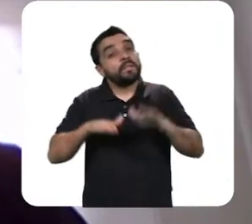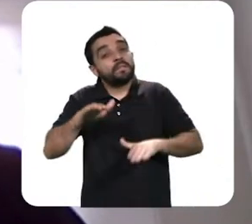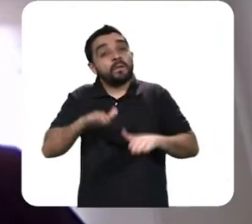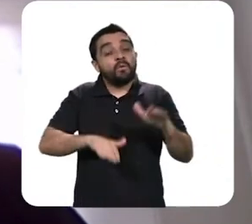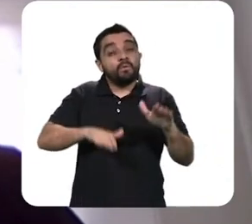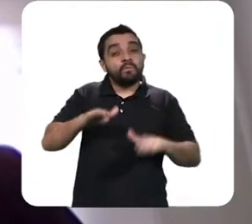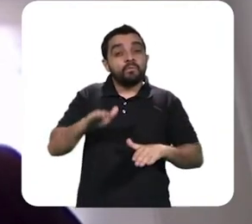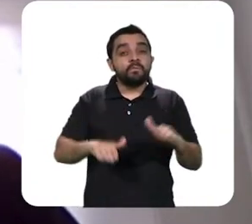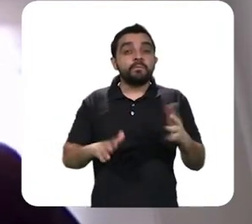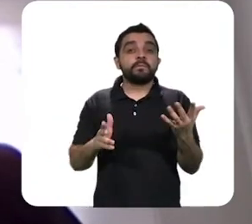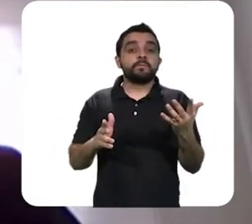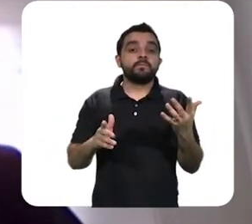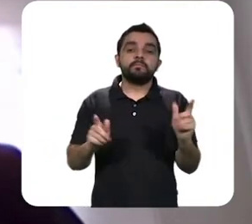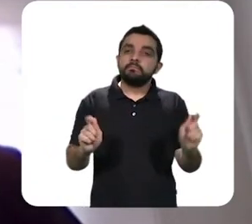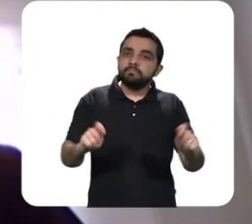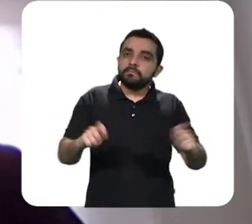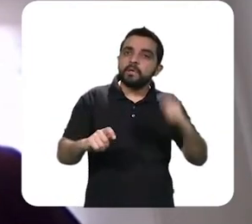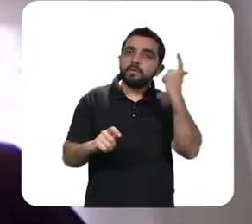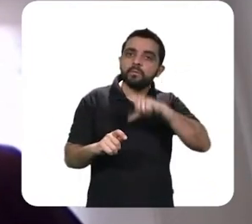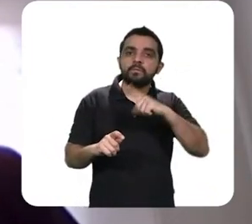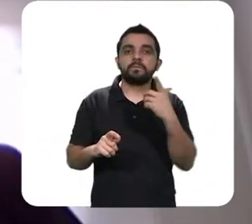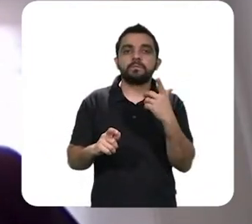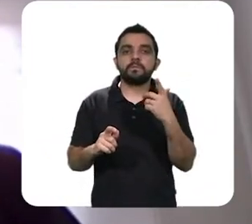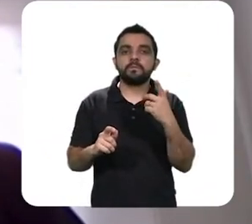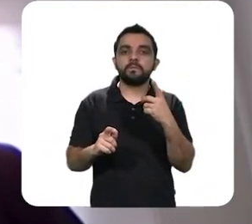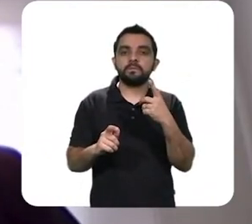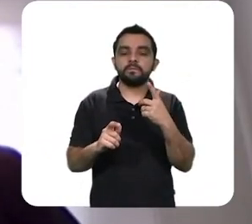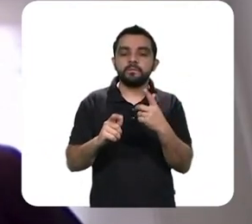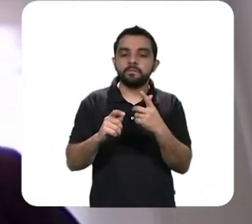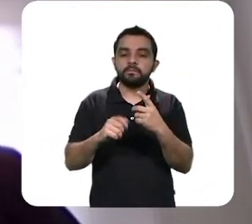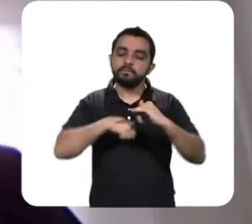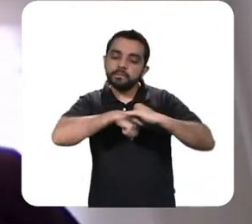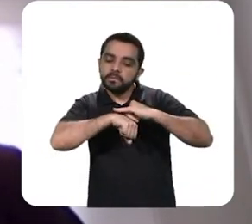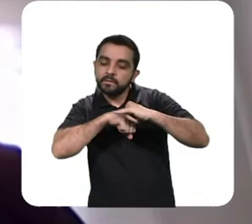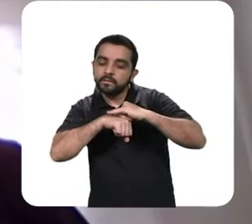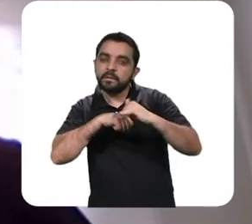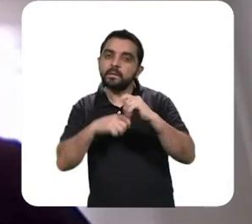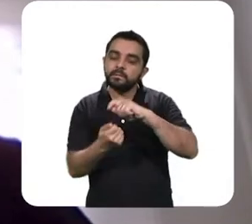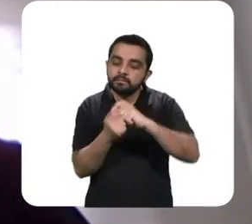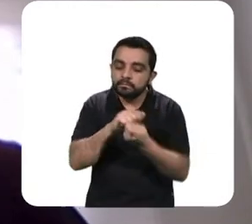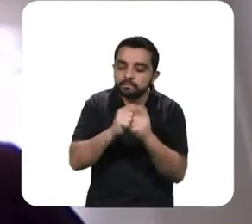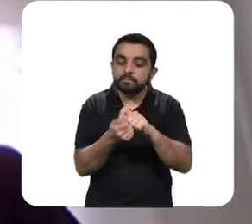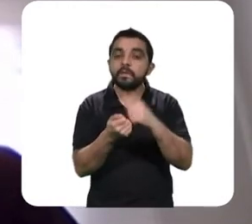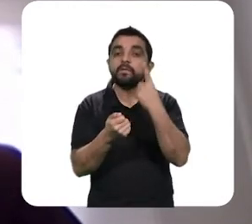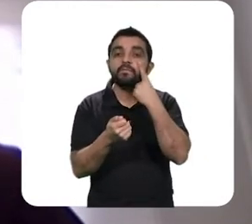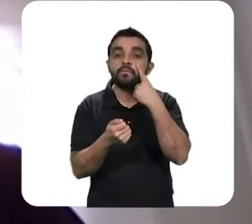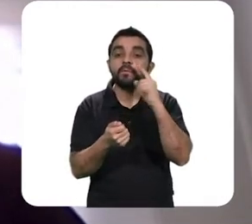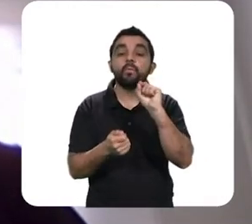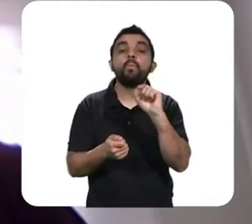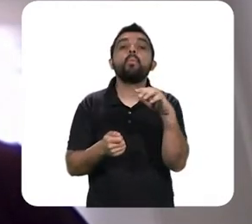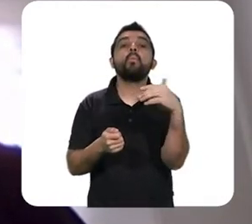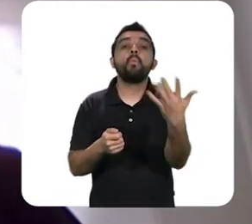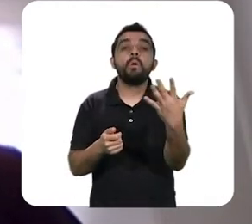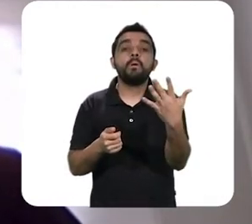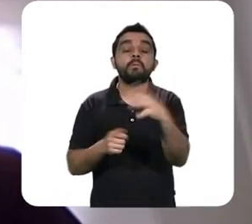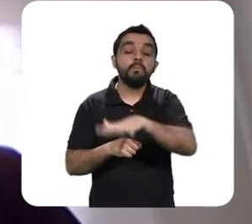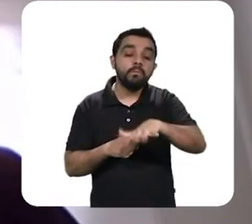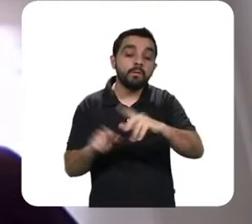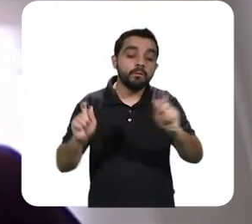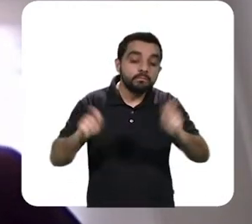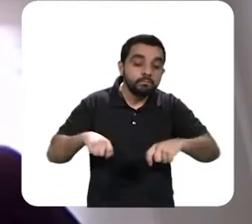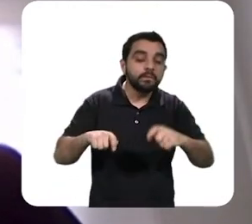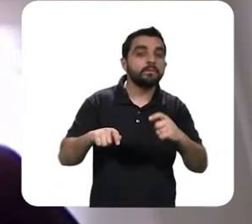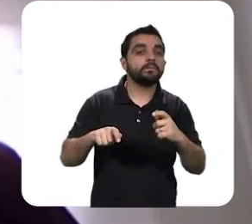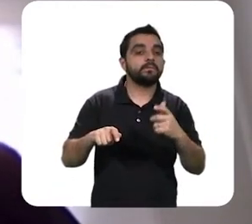seja possível aí ter um manejamento de quais são essas atividades que devem dar